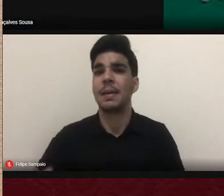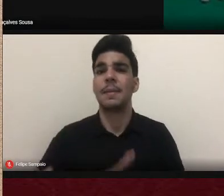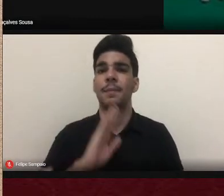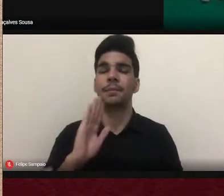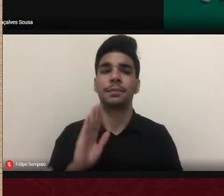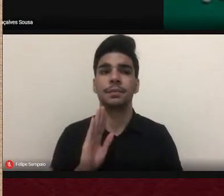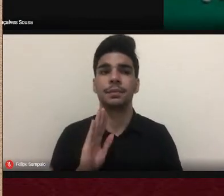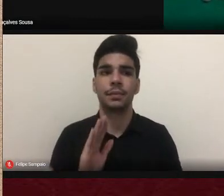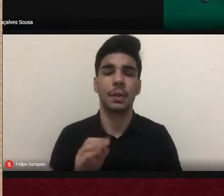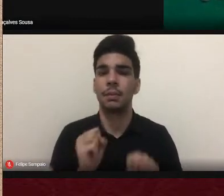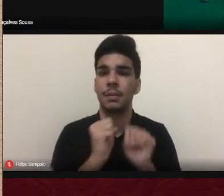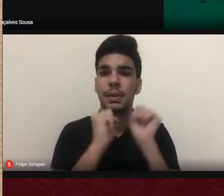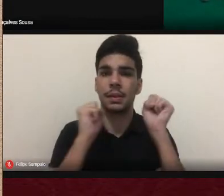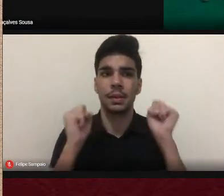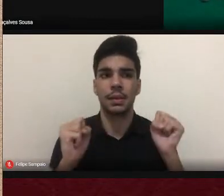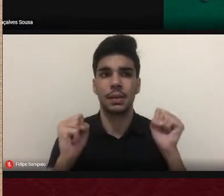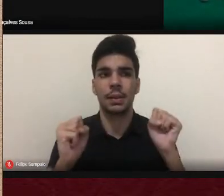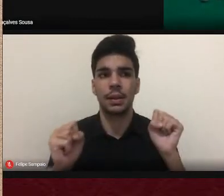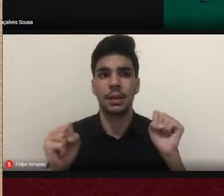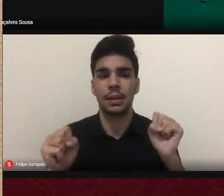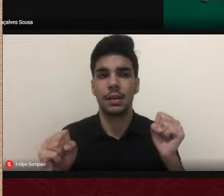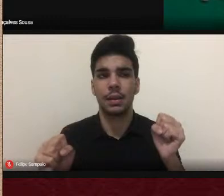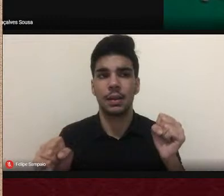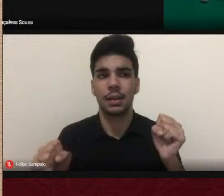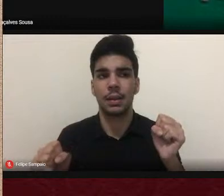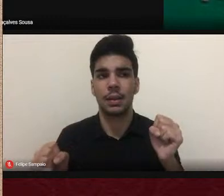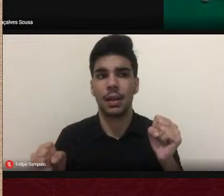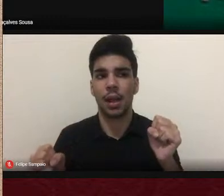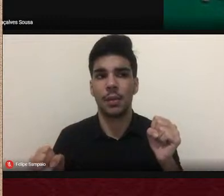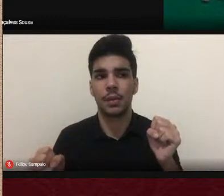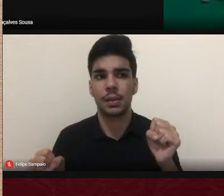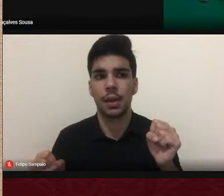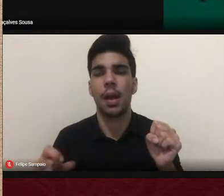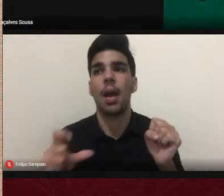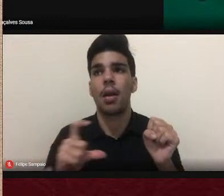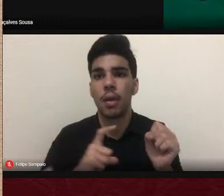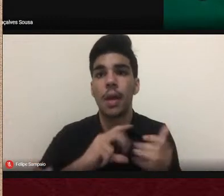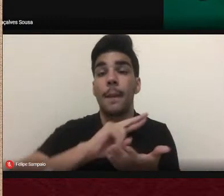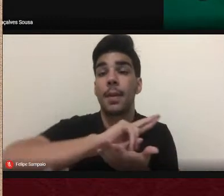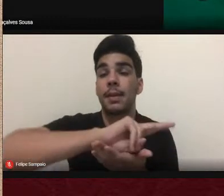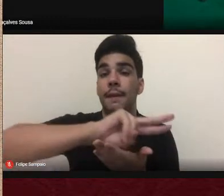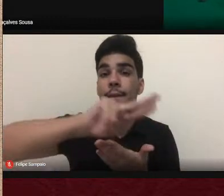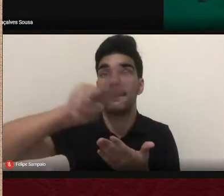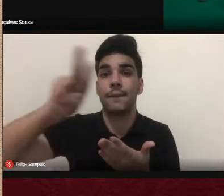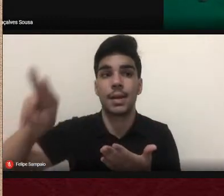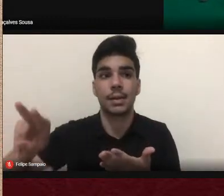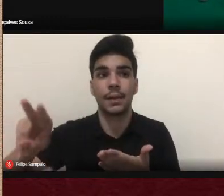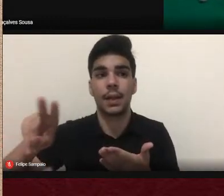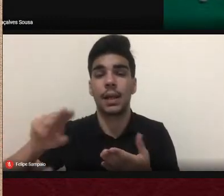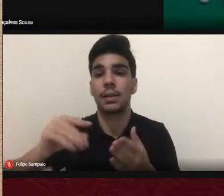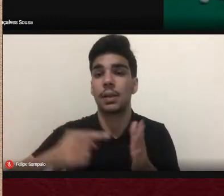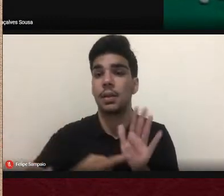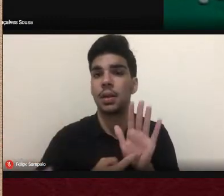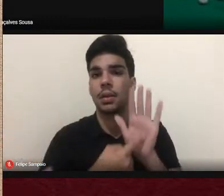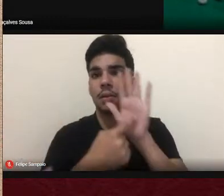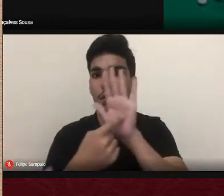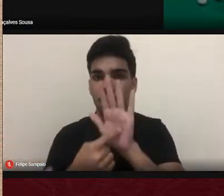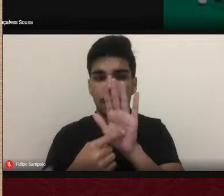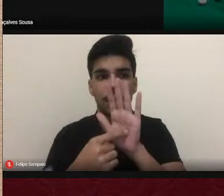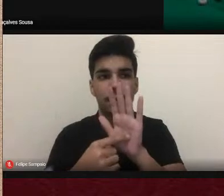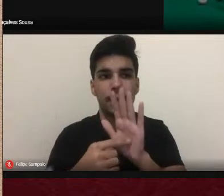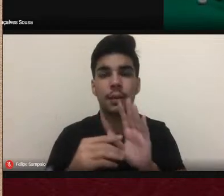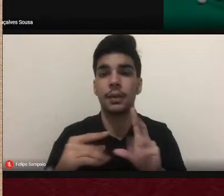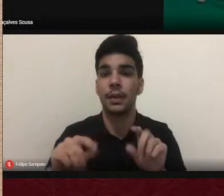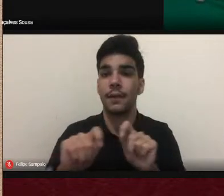é possível graças ao rico e diversificado cardápio aqui ofertado fazer um convite a